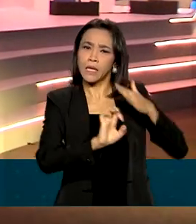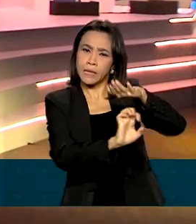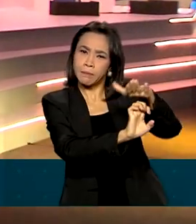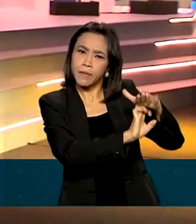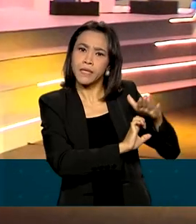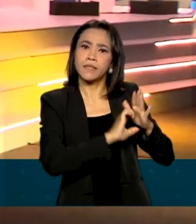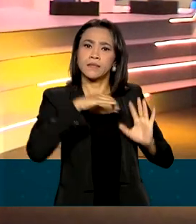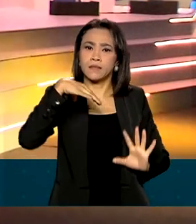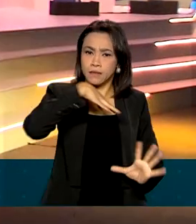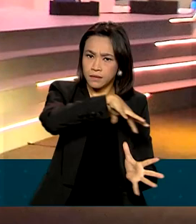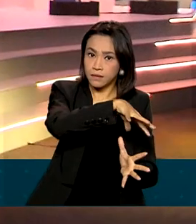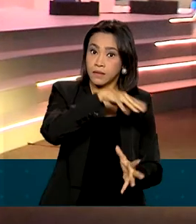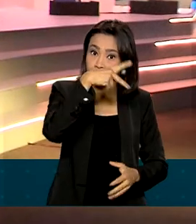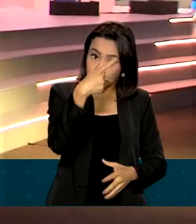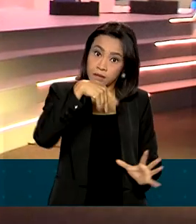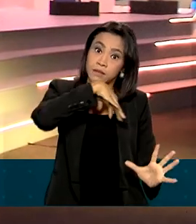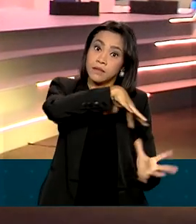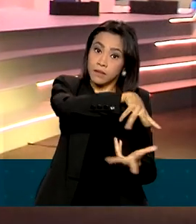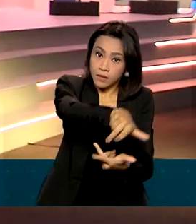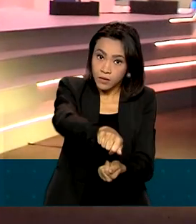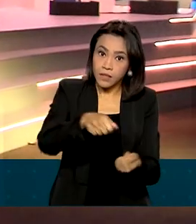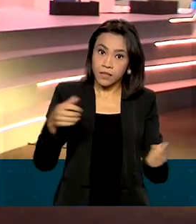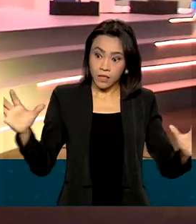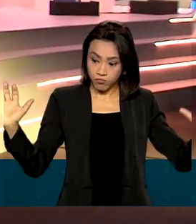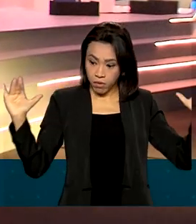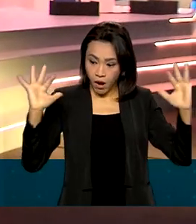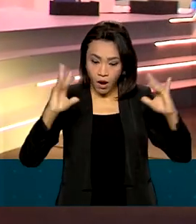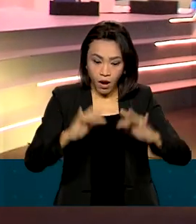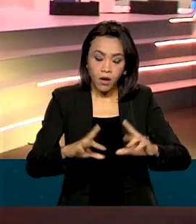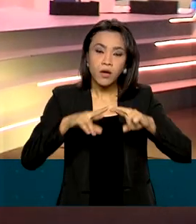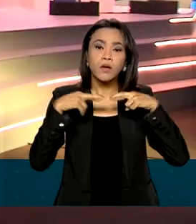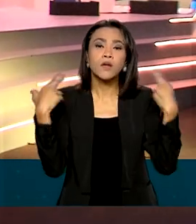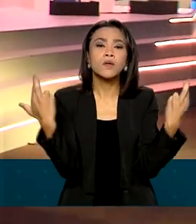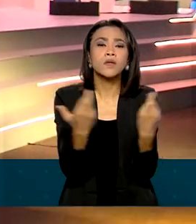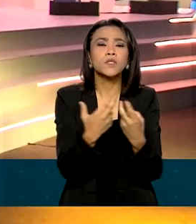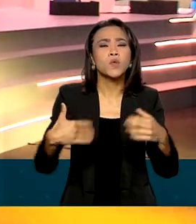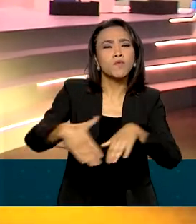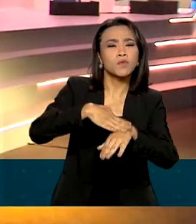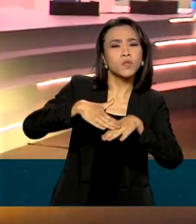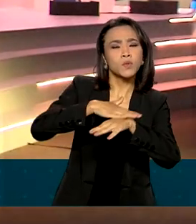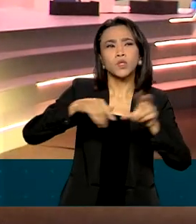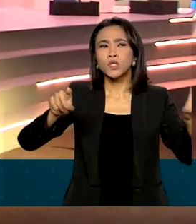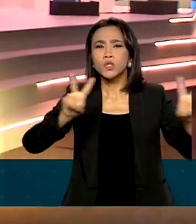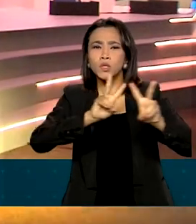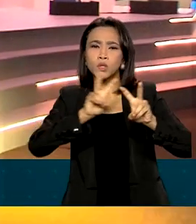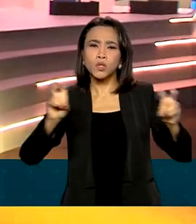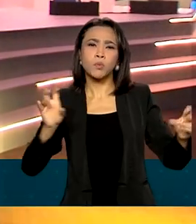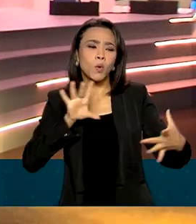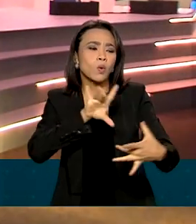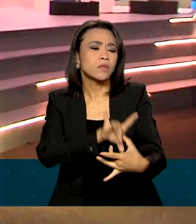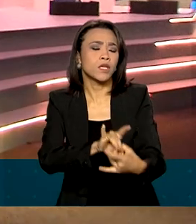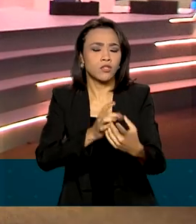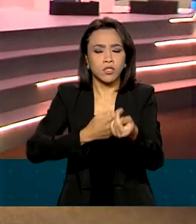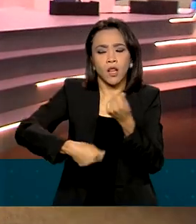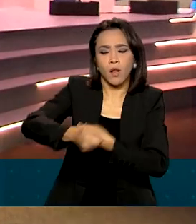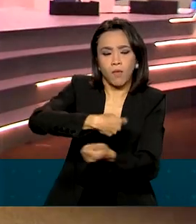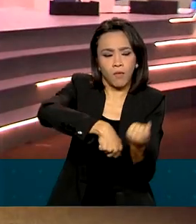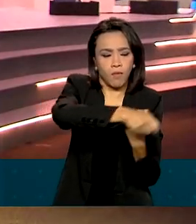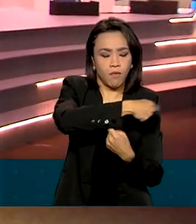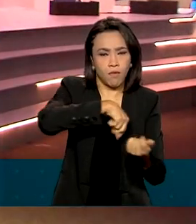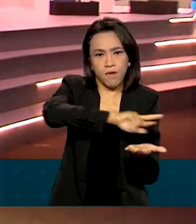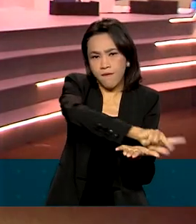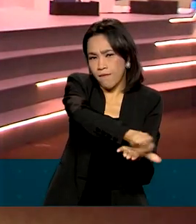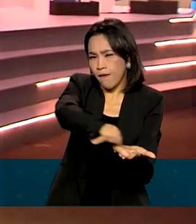internacionais. Eles vão discutir oportunidades de negócios, ambiente de negócios, aqui no Brasil, em diferentes